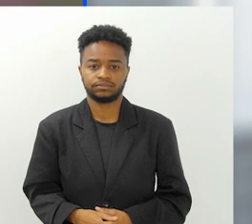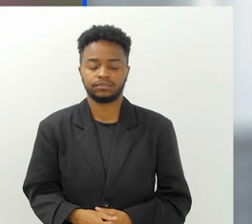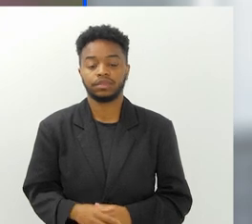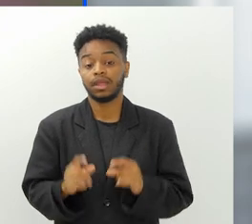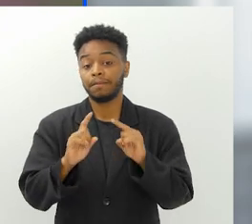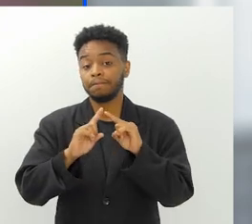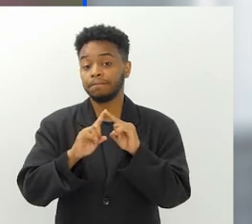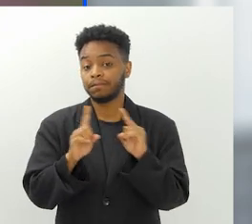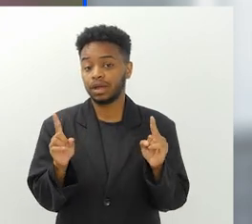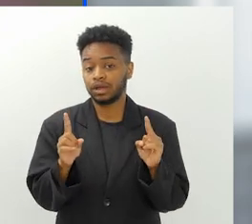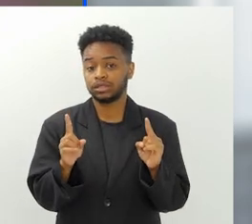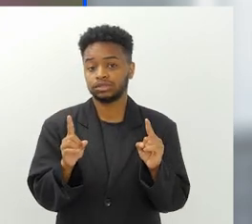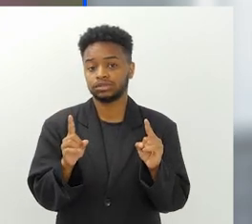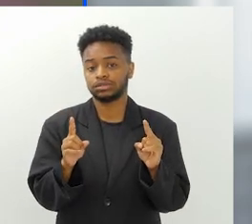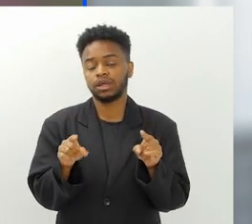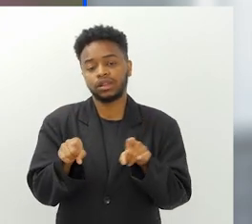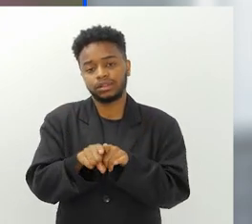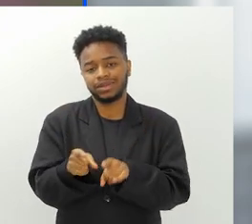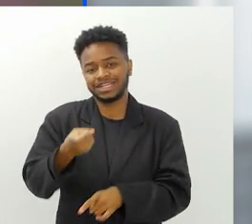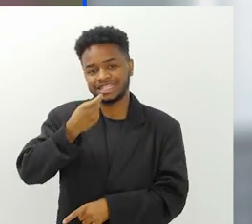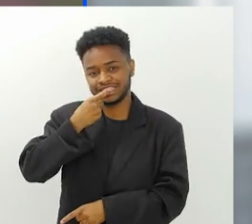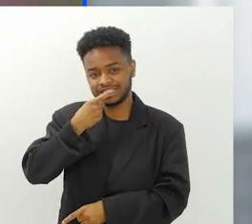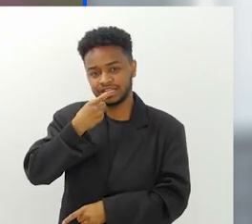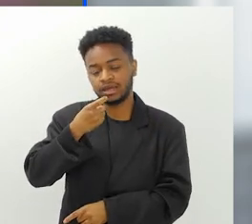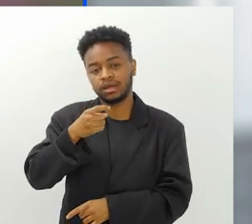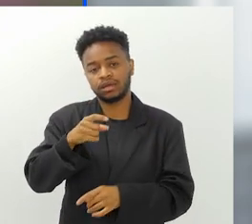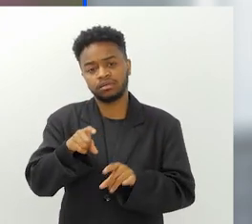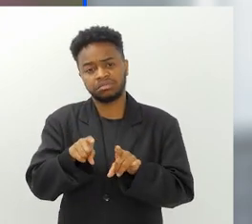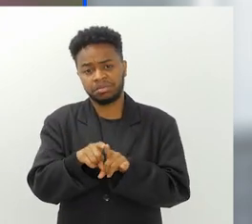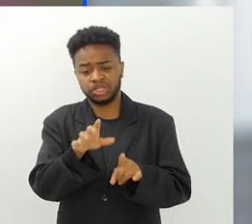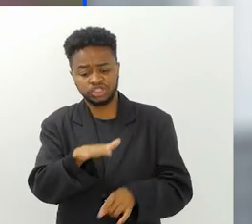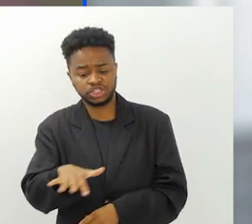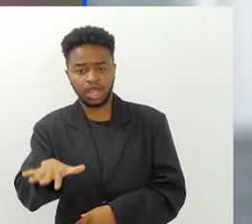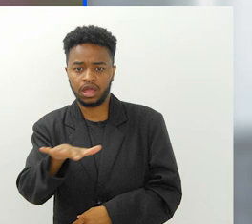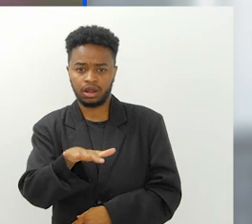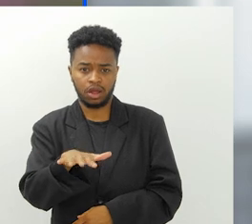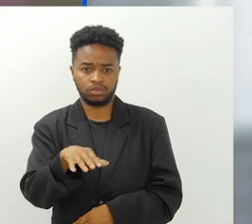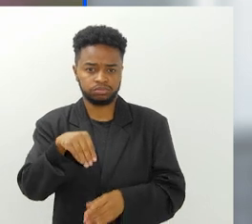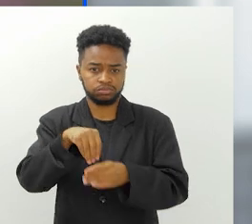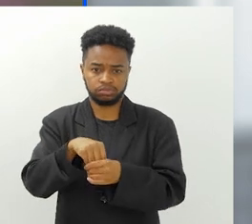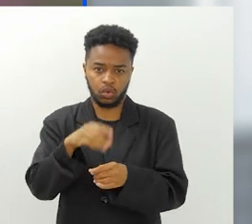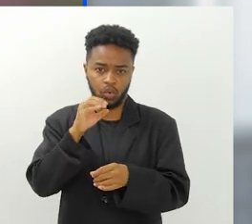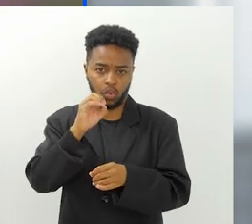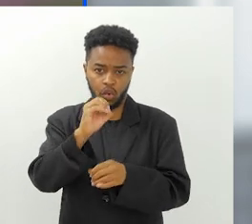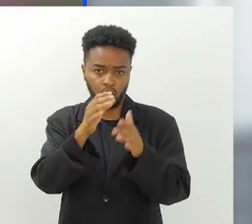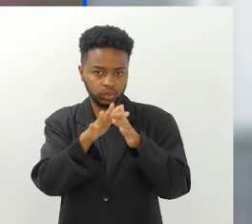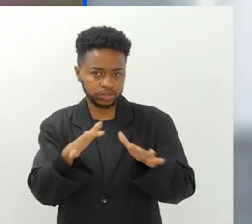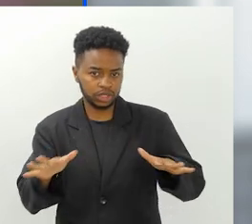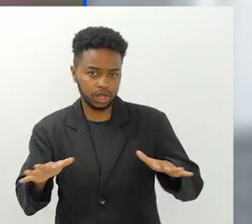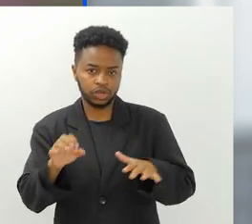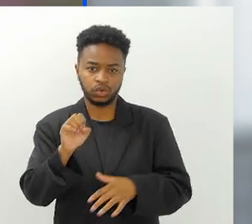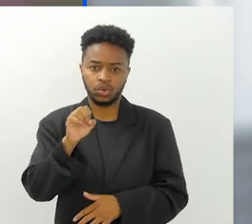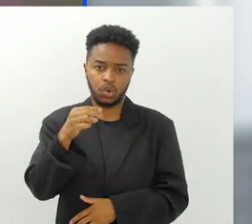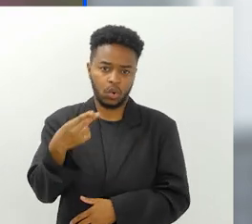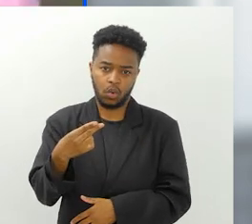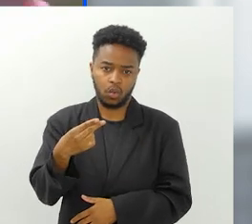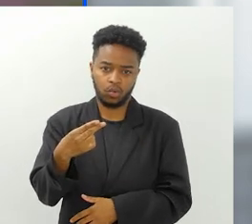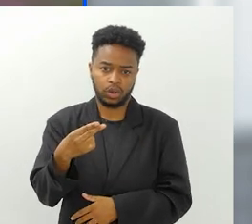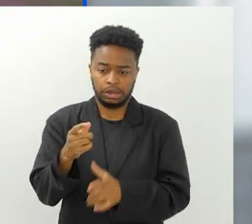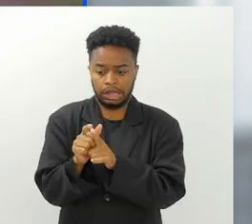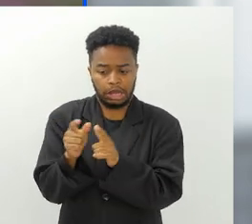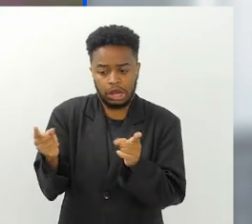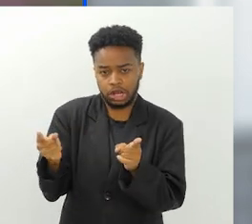Agora, sem dúvida, os plásticos, né? De uma forma geral, nos oceanos, sejam